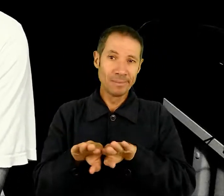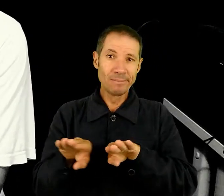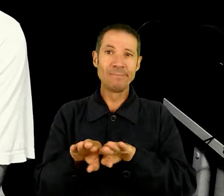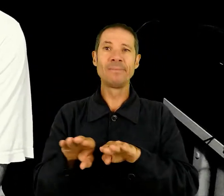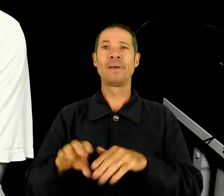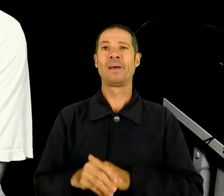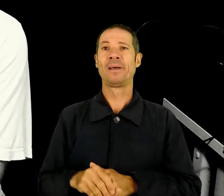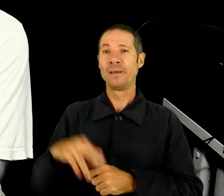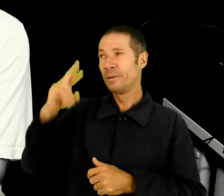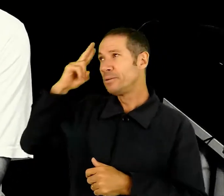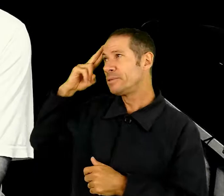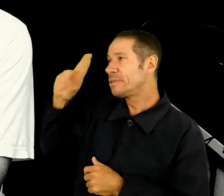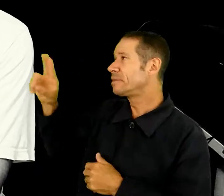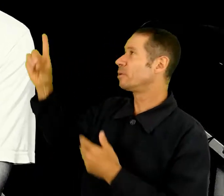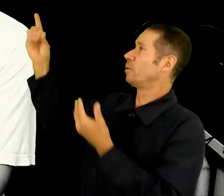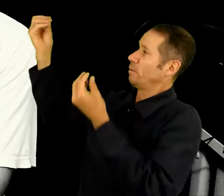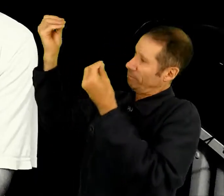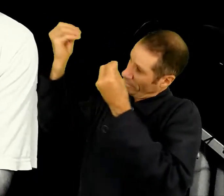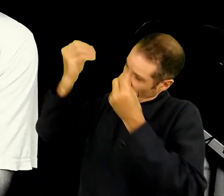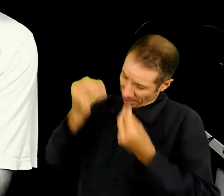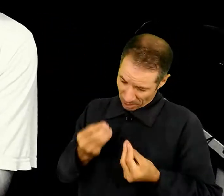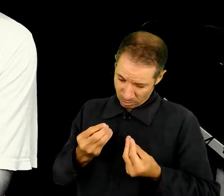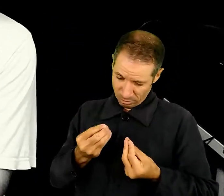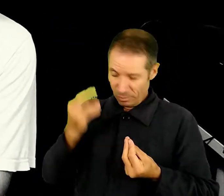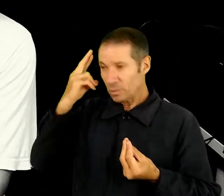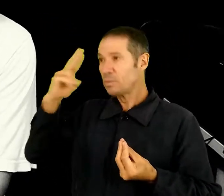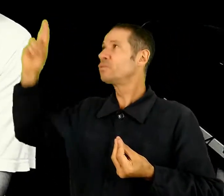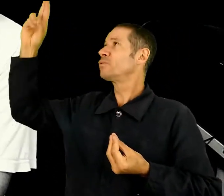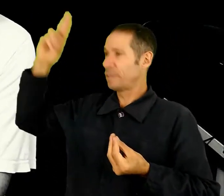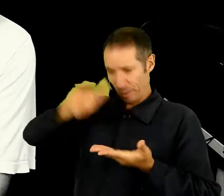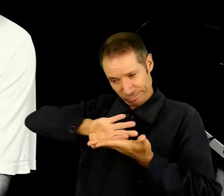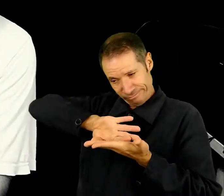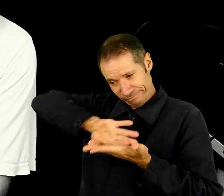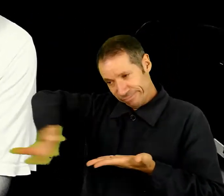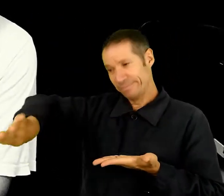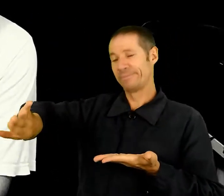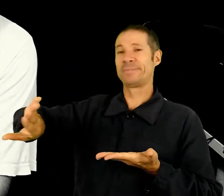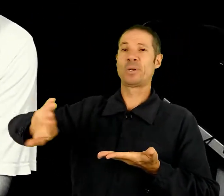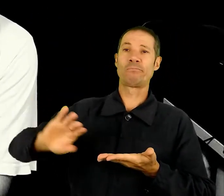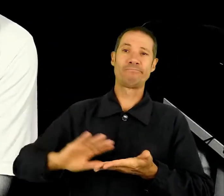O Senhor deu, o Senhor tomou.